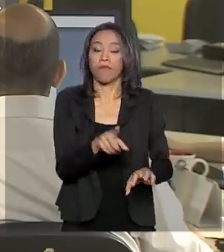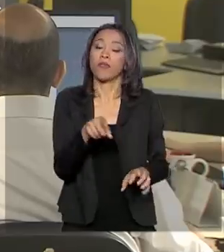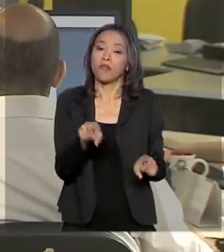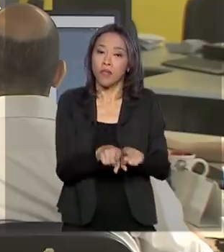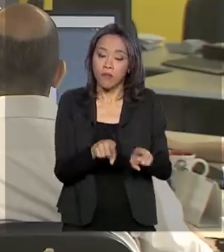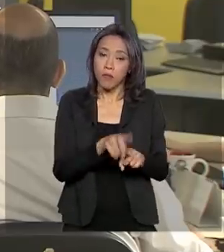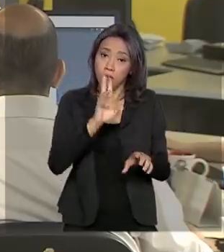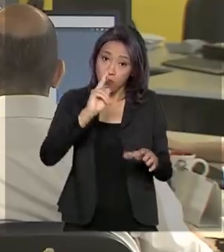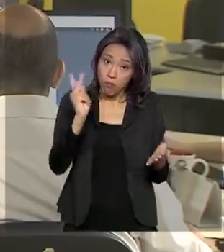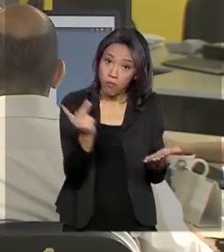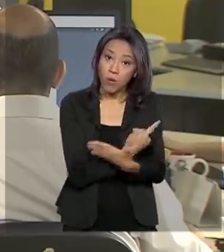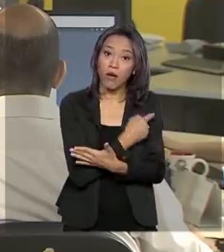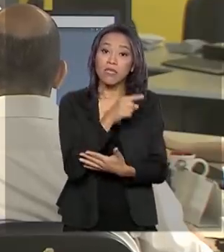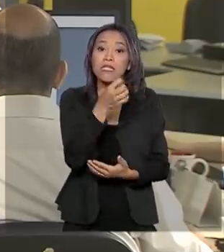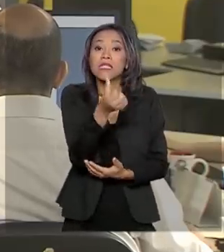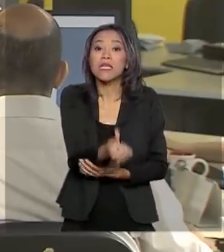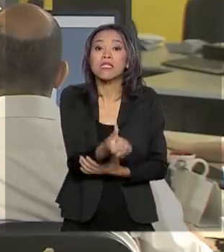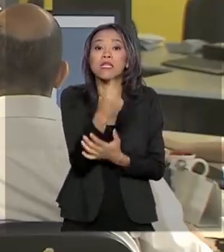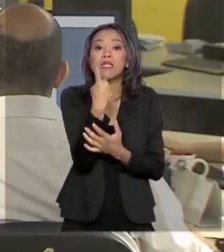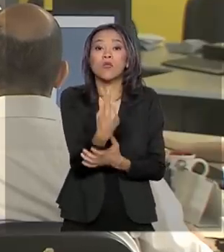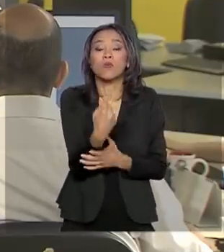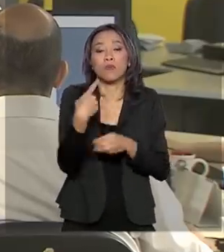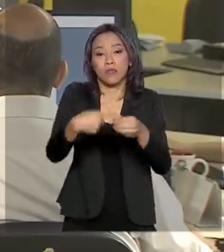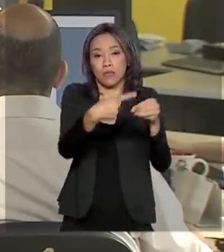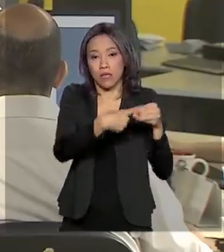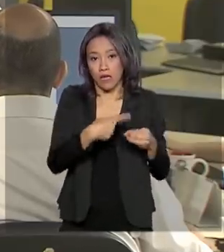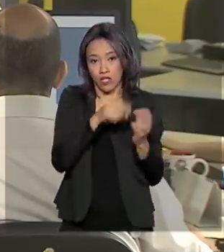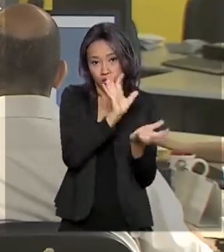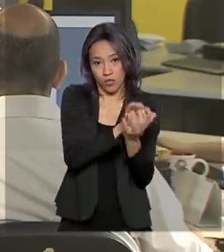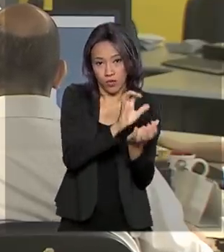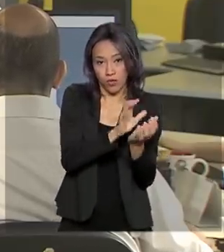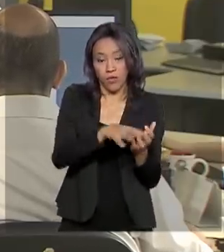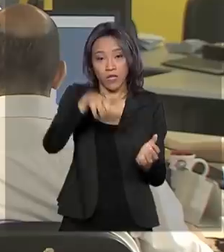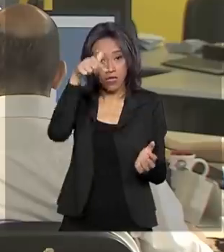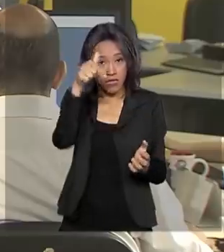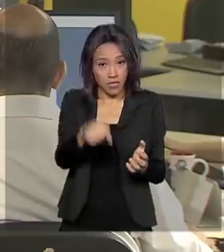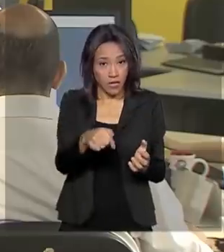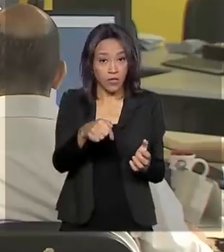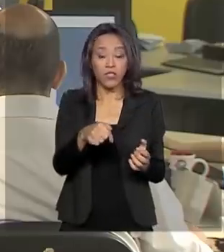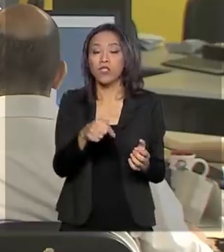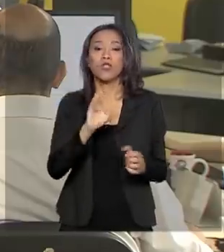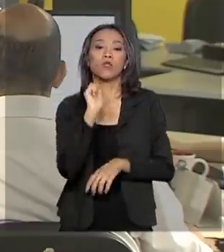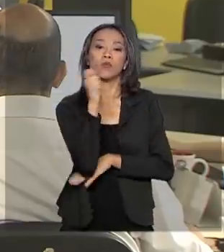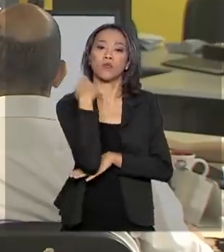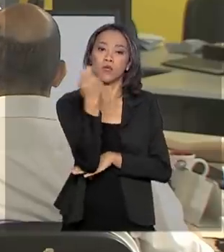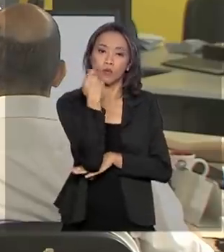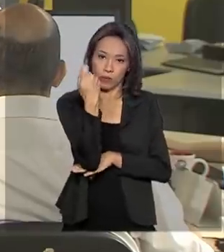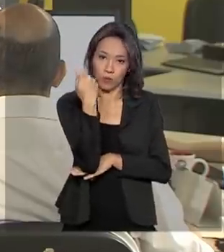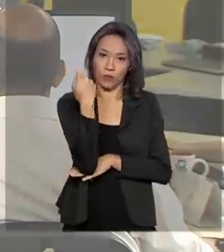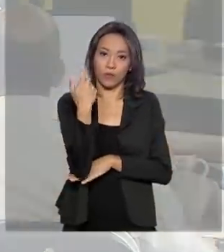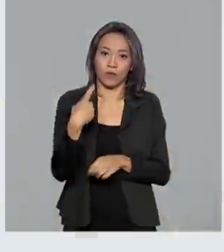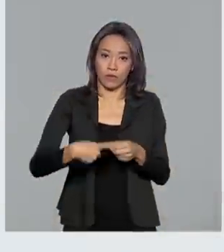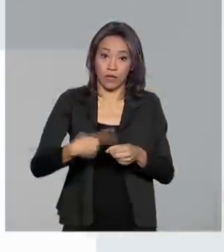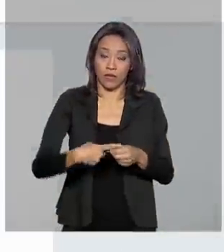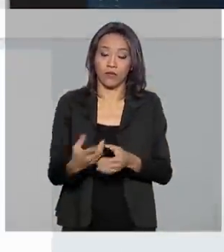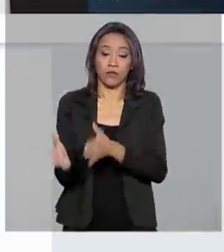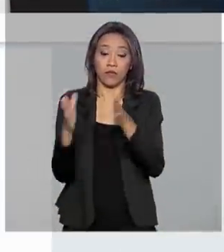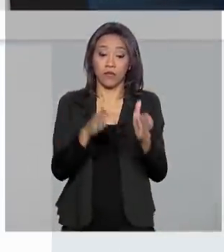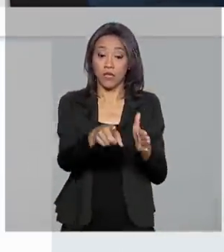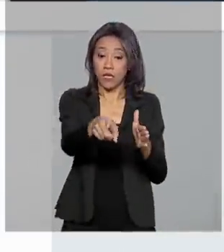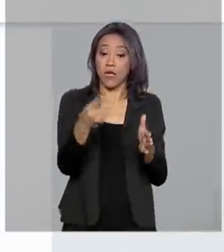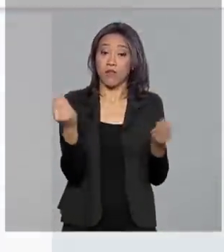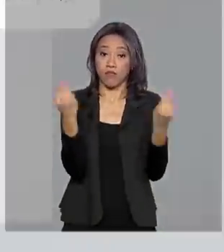emergência em 61 cidades de Pernambuco e 7 do Rio Grande do Sul. Pelas redes sociais, o presidente Jair Bolsonaro